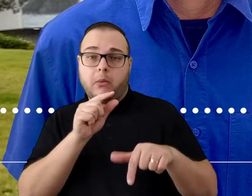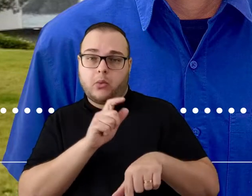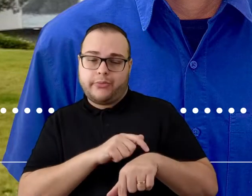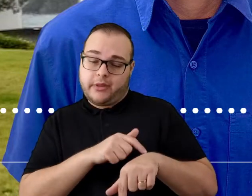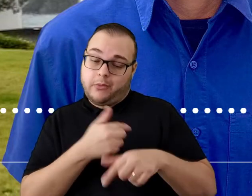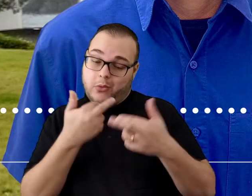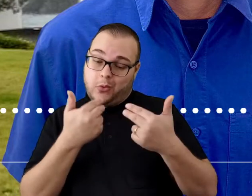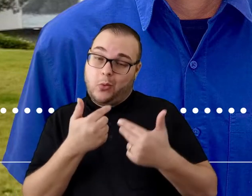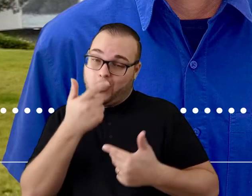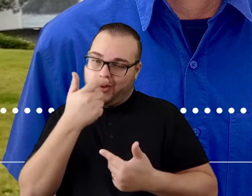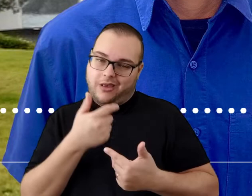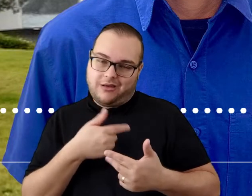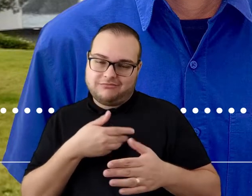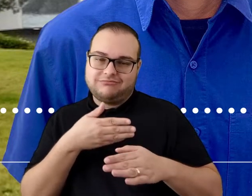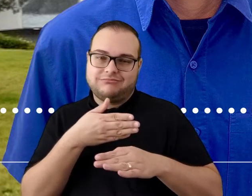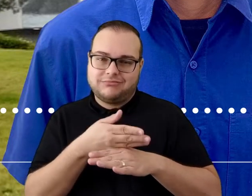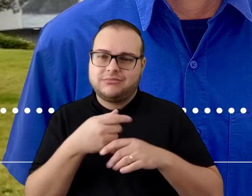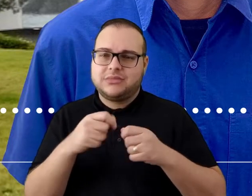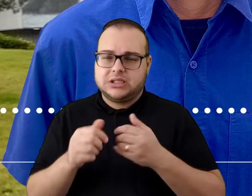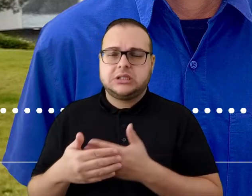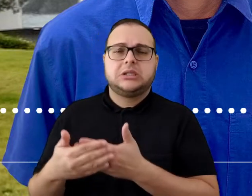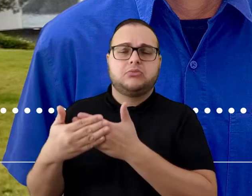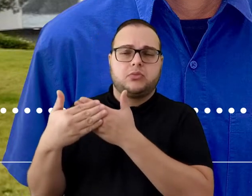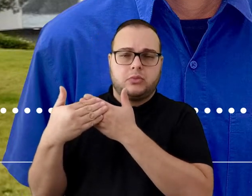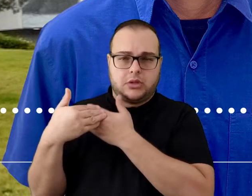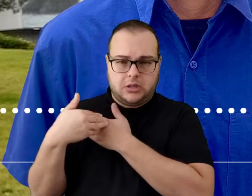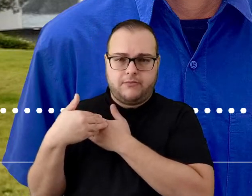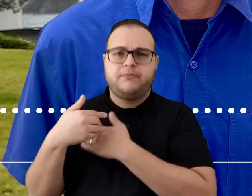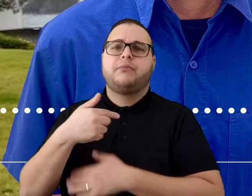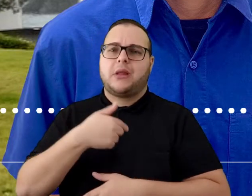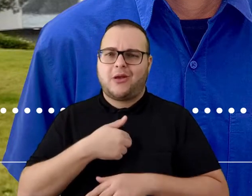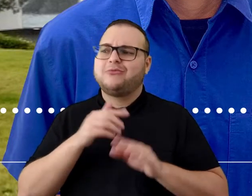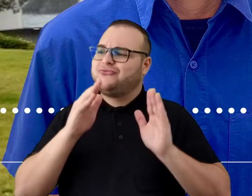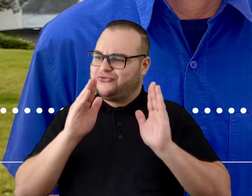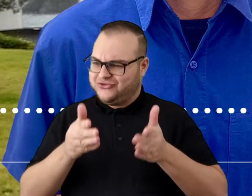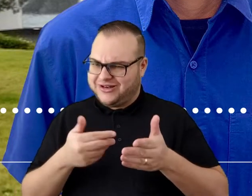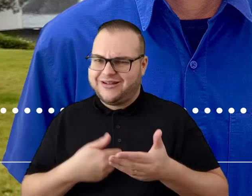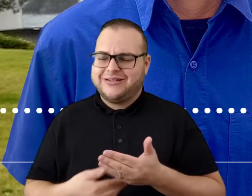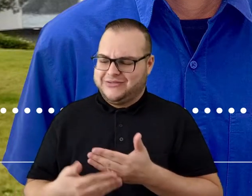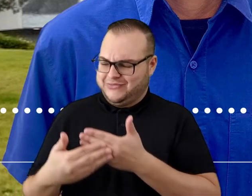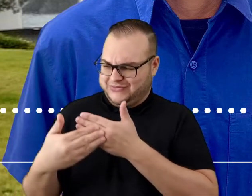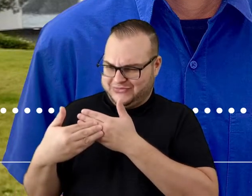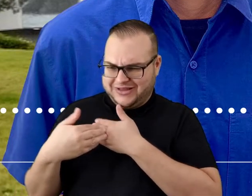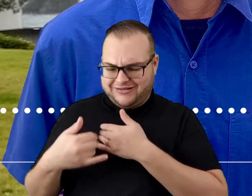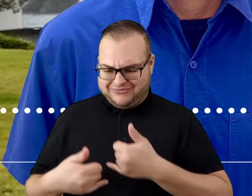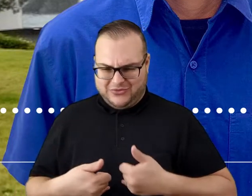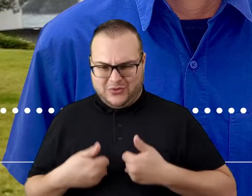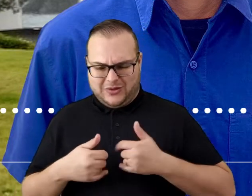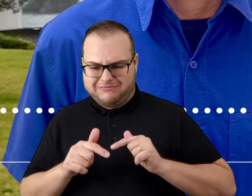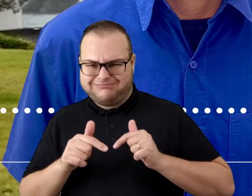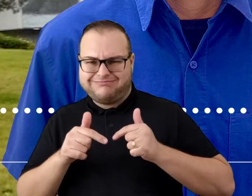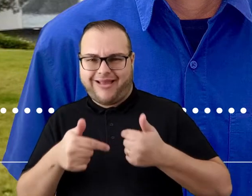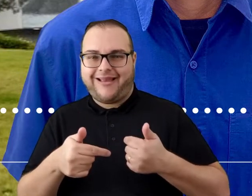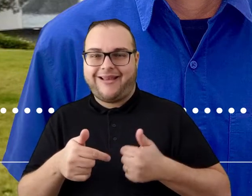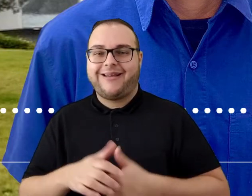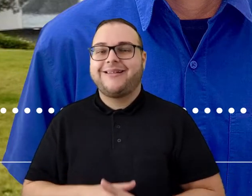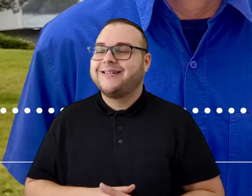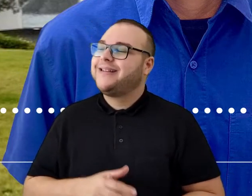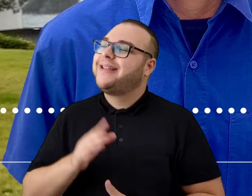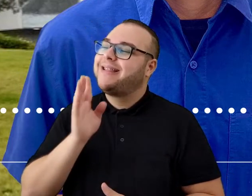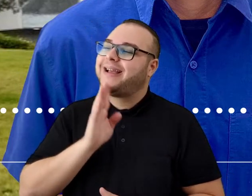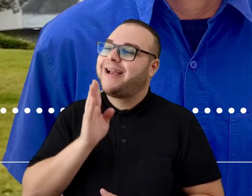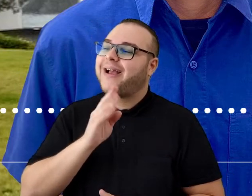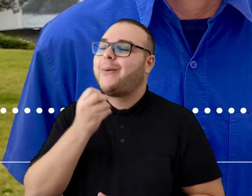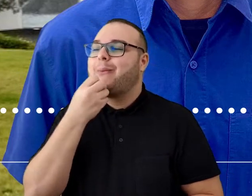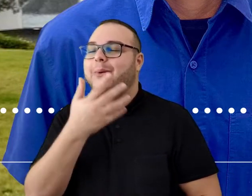assim como eu, devem manter essa responsabilidade. Eu já vesti minha camisa já, viu? Ah, é bacana demais. E é